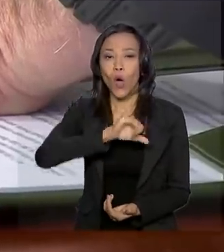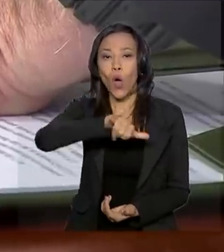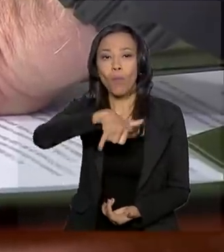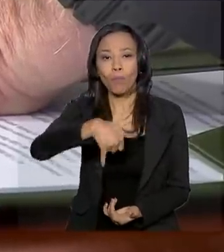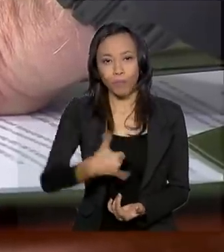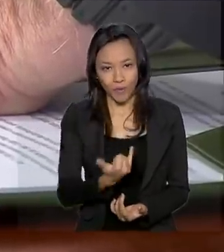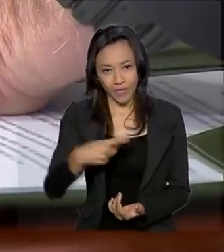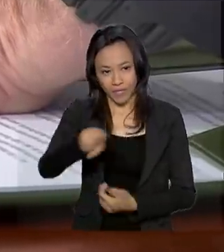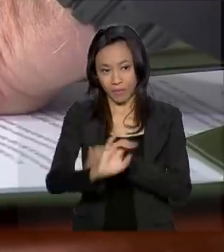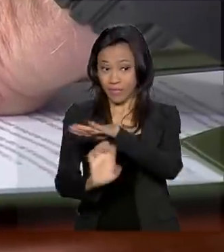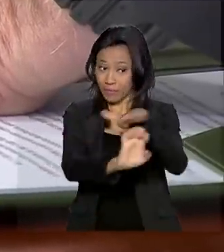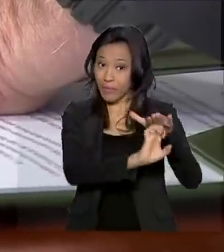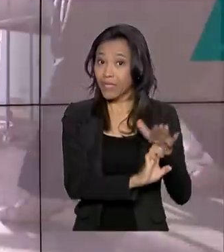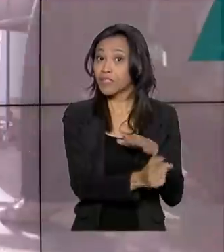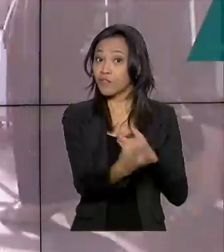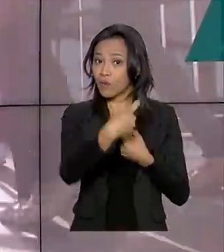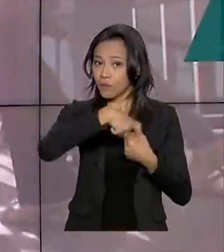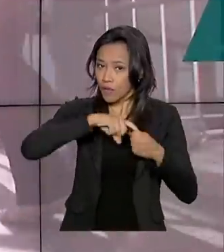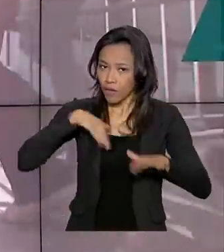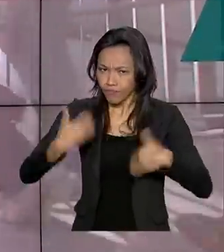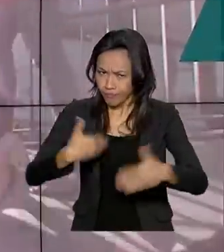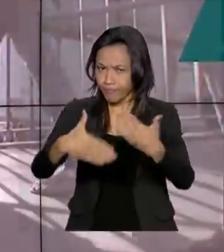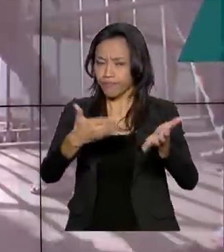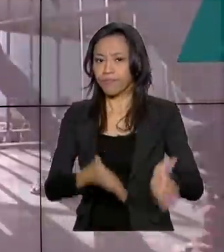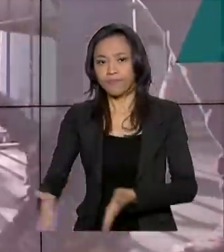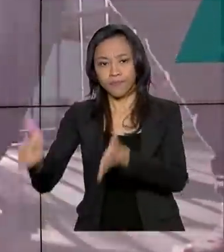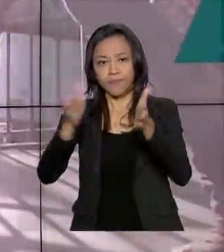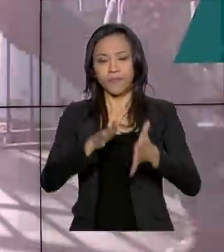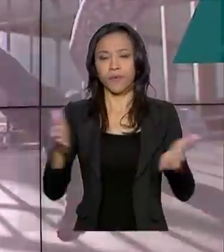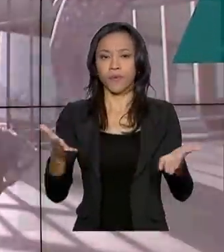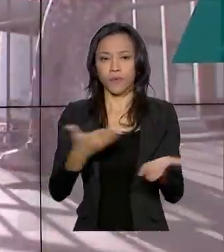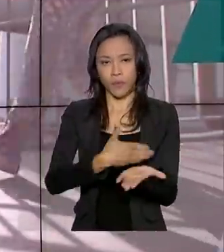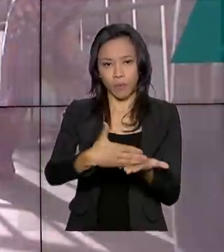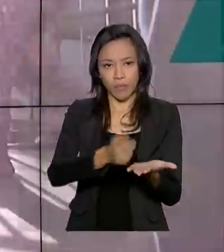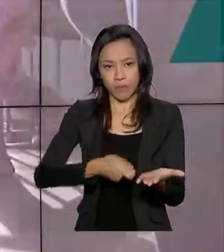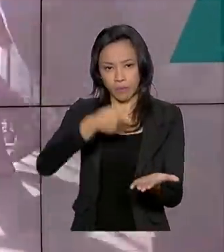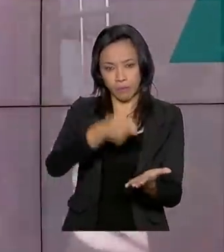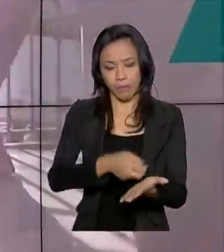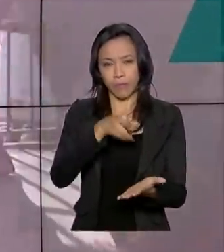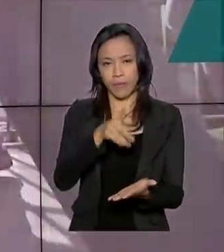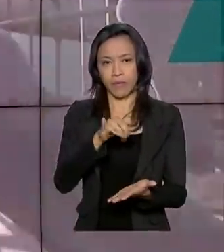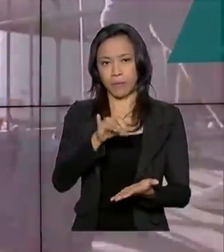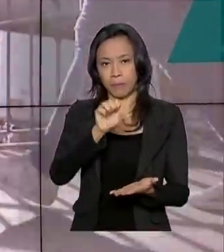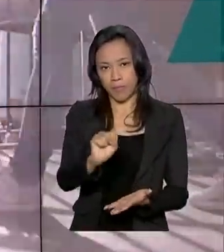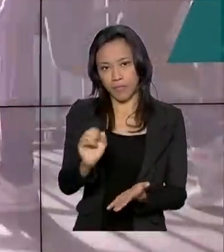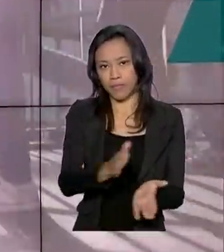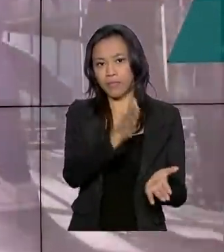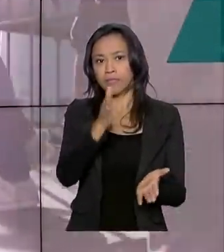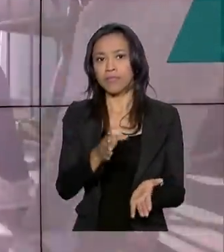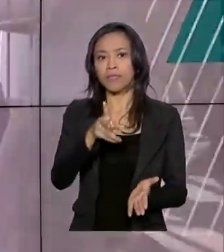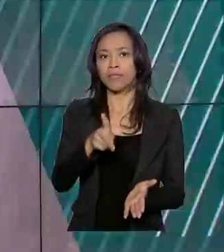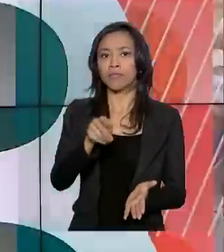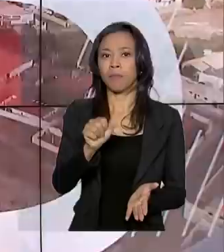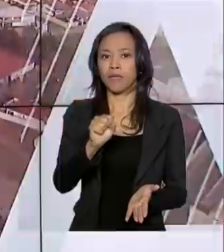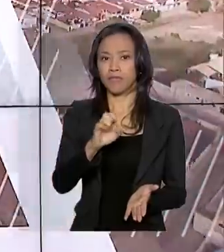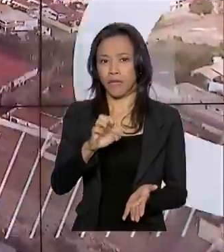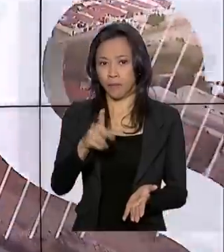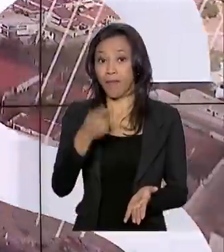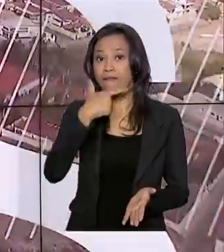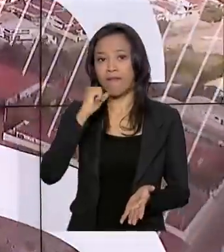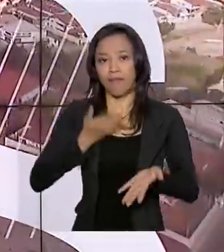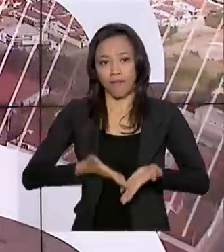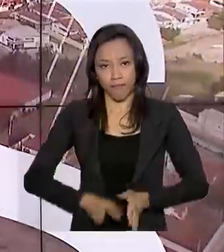empresários voltarem a crescer. Começa hoje o pagamento do abono PIS-PASEP para os trabalhadores nascidos em outubro.